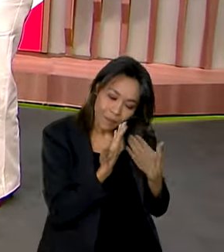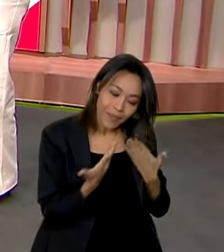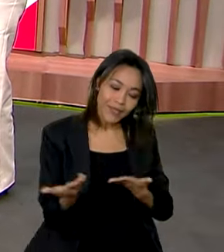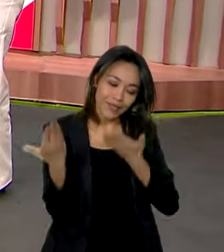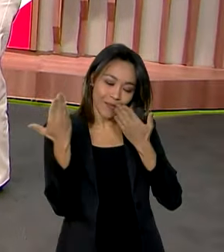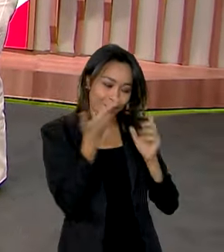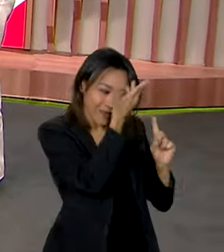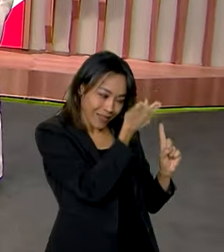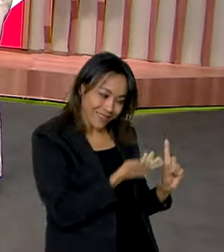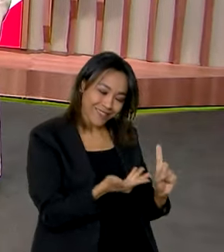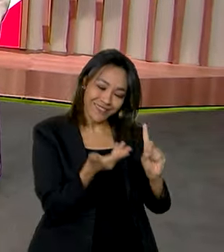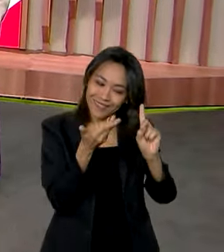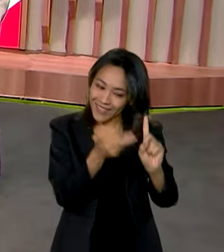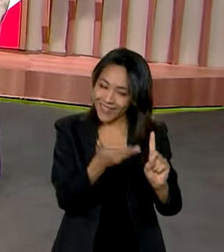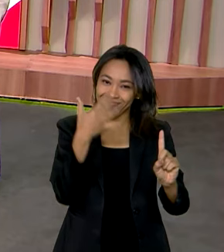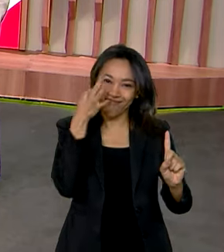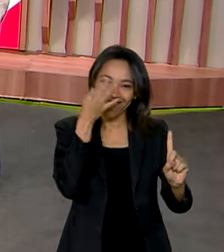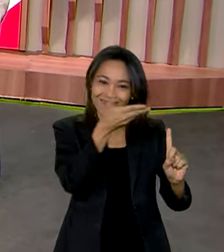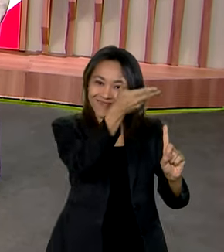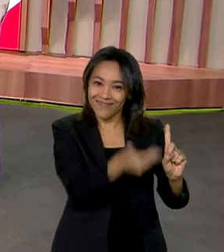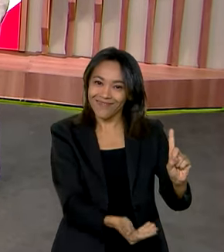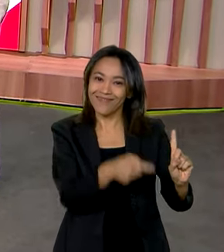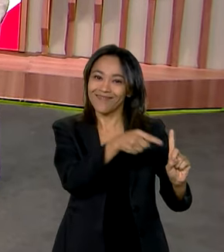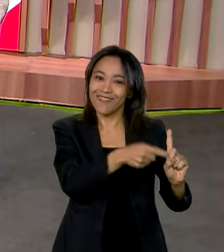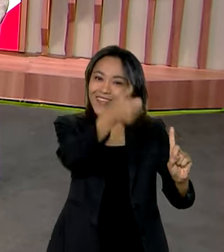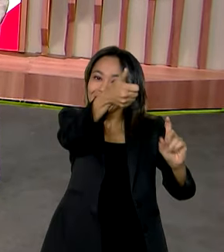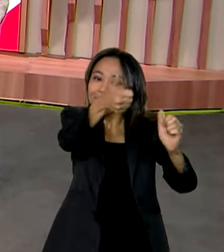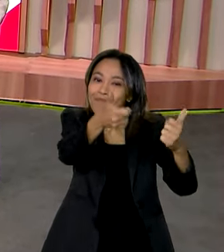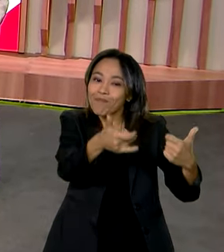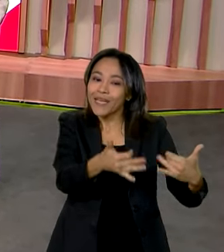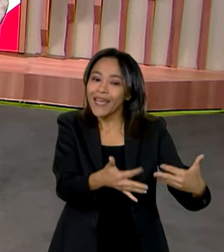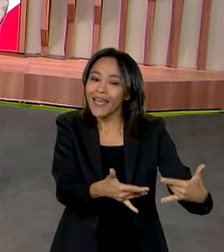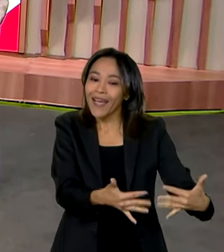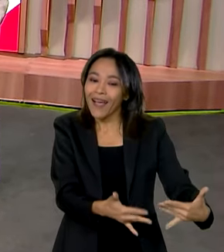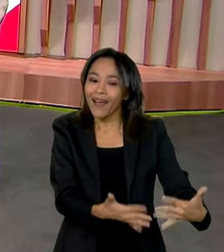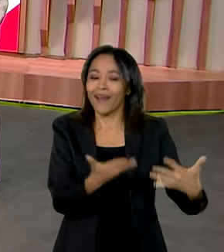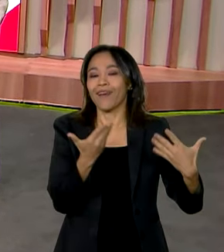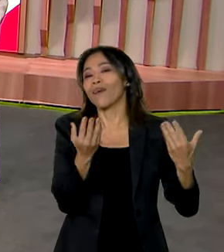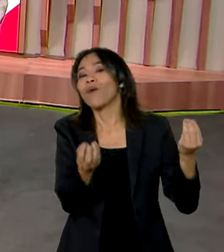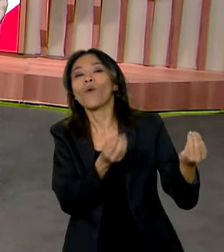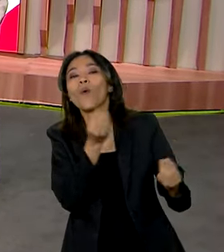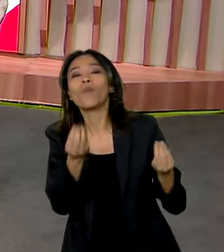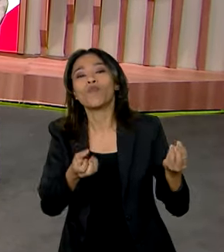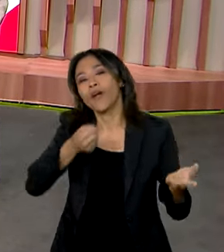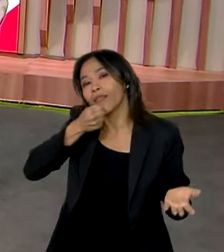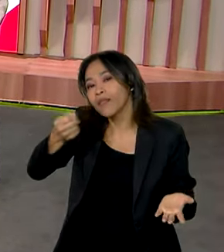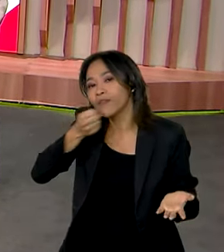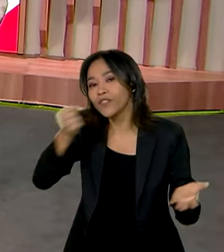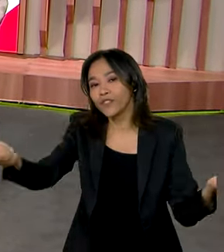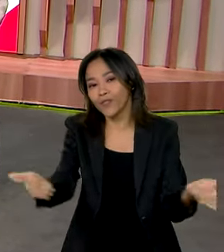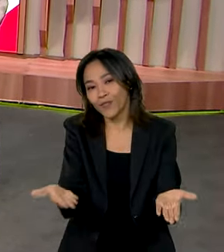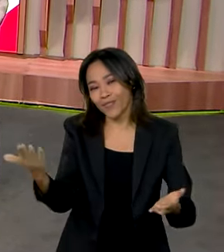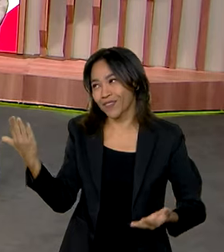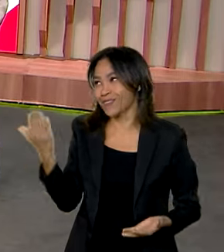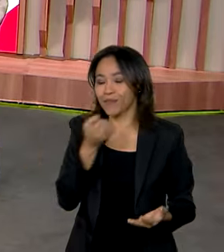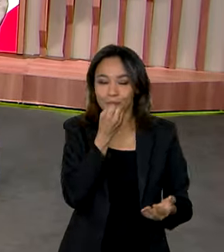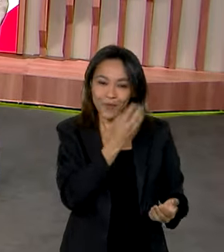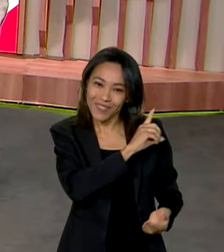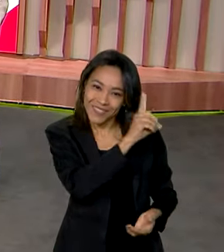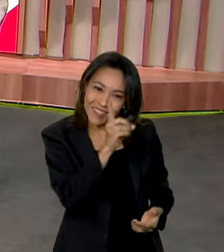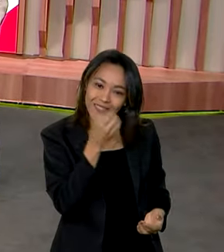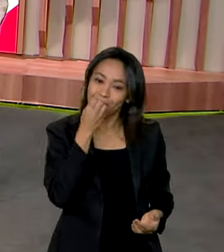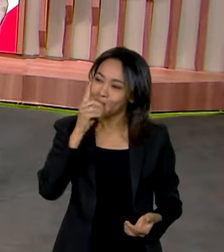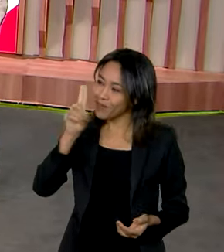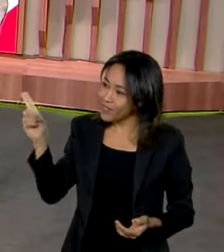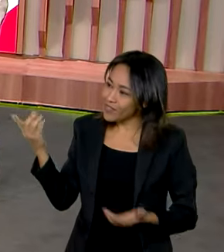que comandou o programa, está aqui comigo para trazer os destaques da edição de hoje. Bom dia, Karine. Oi, Vanessa, bom